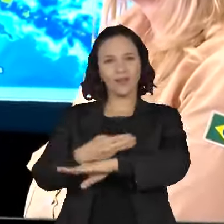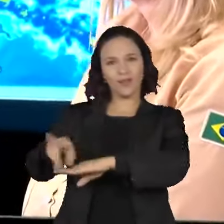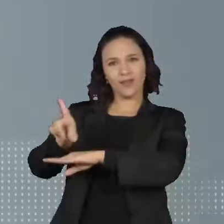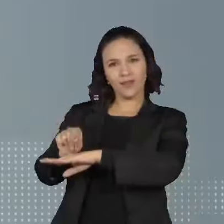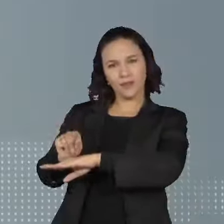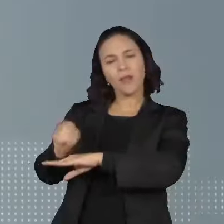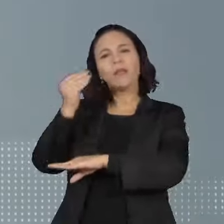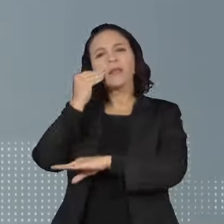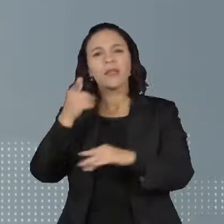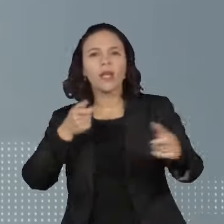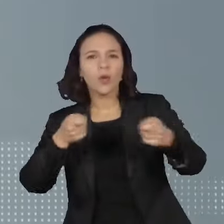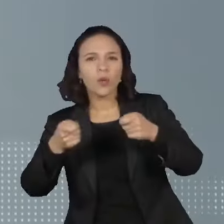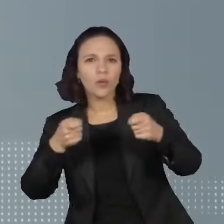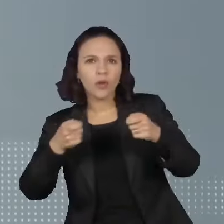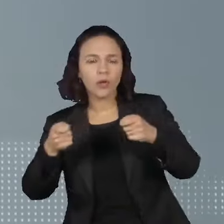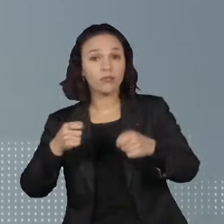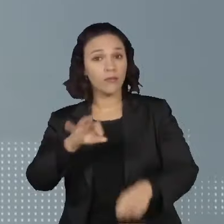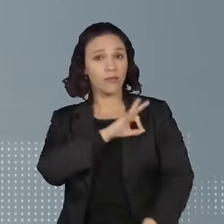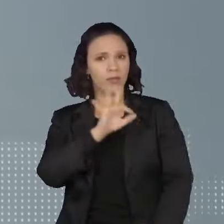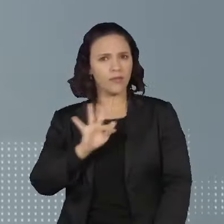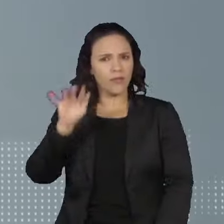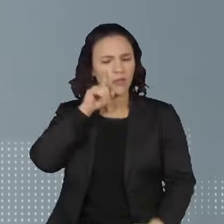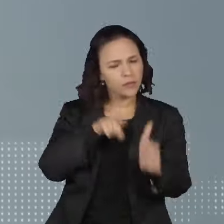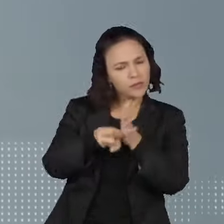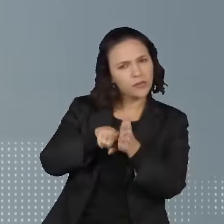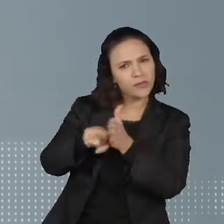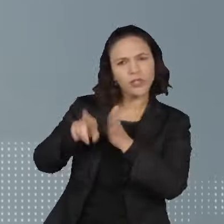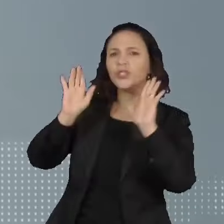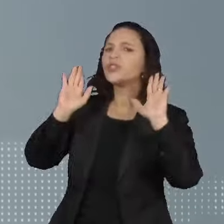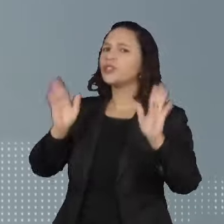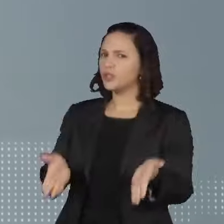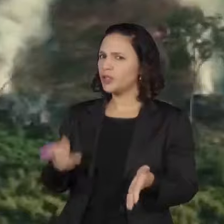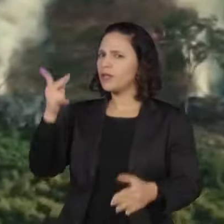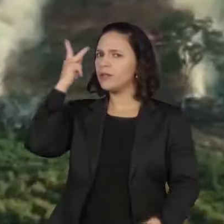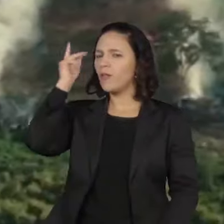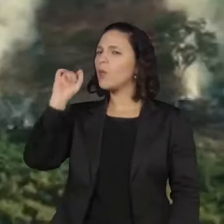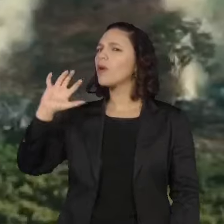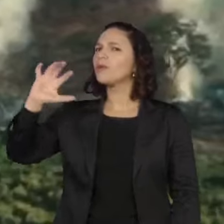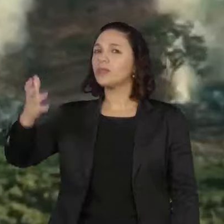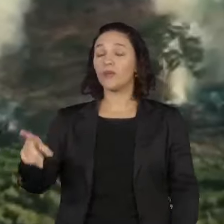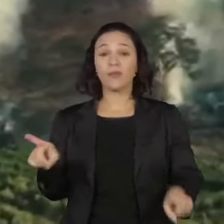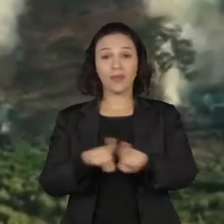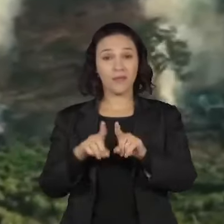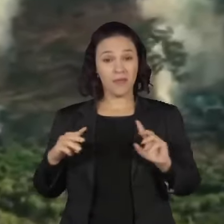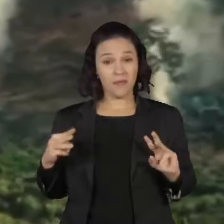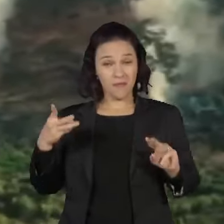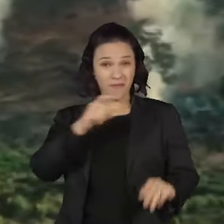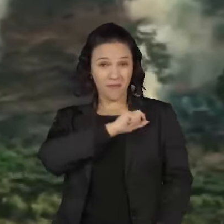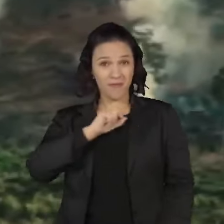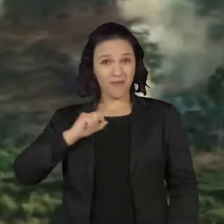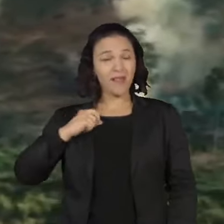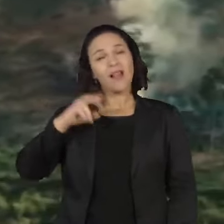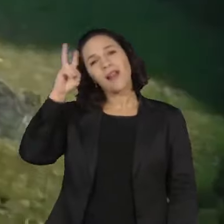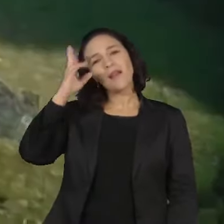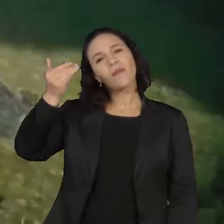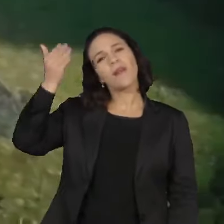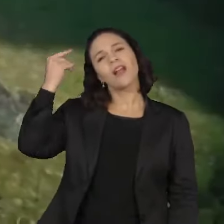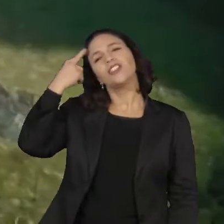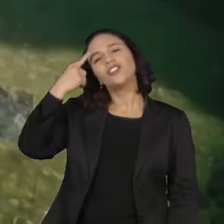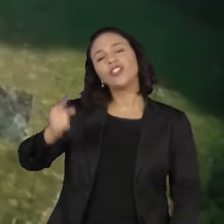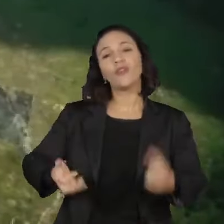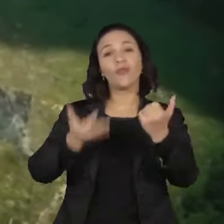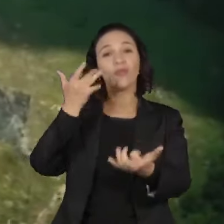combate. A Polícia Federal já abriu inquérito para investigar os incêndios em São Paulo. E a ministra lembrou do dia do fogo quando, em